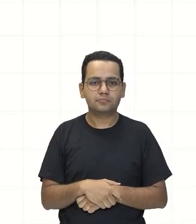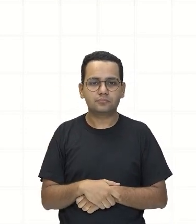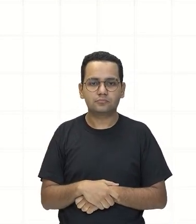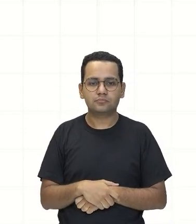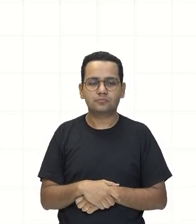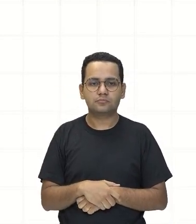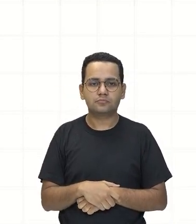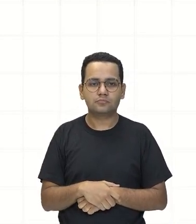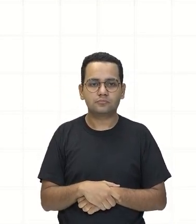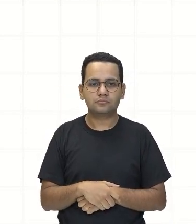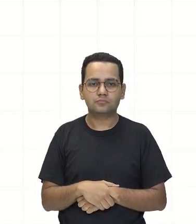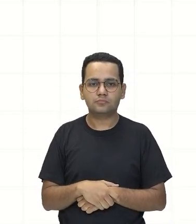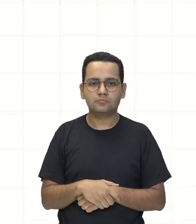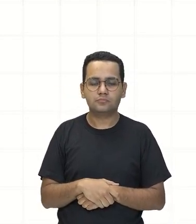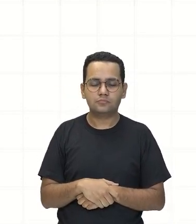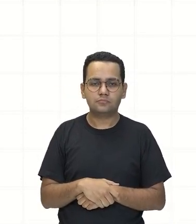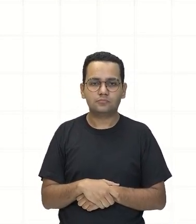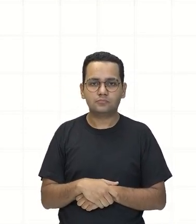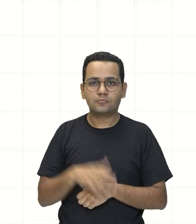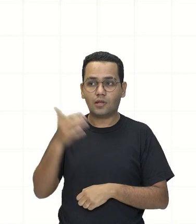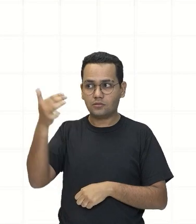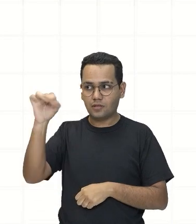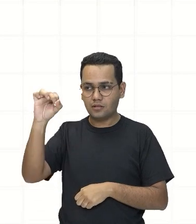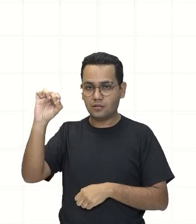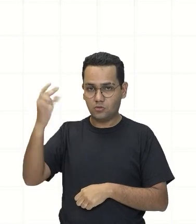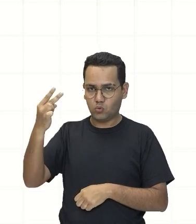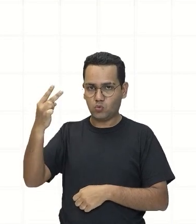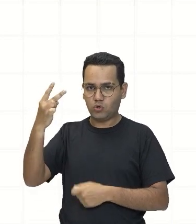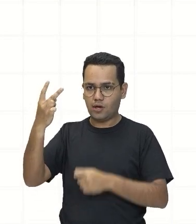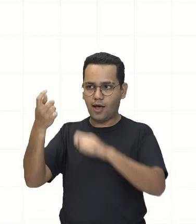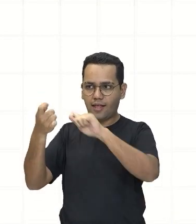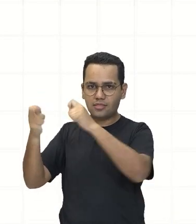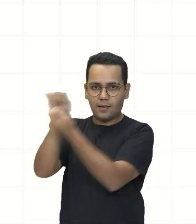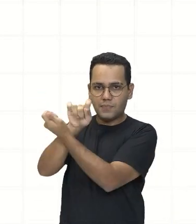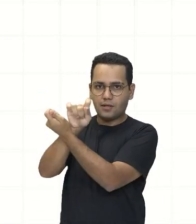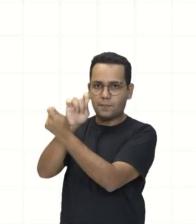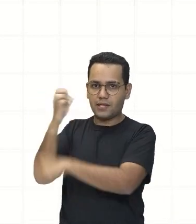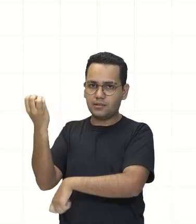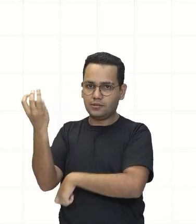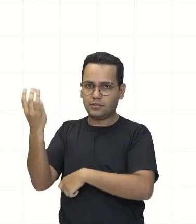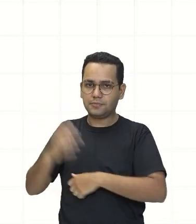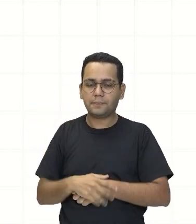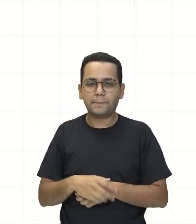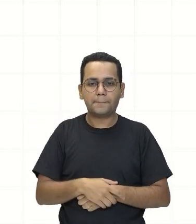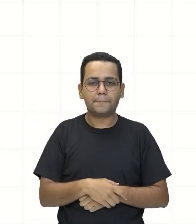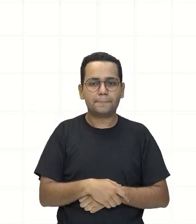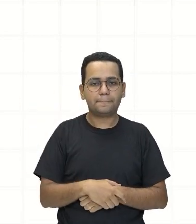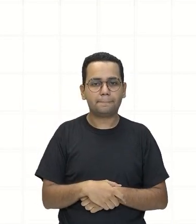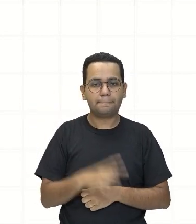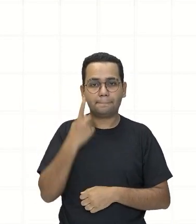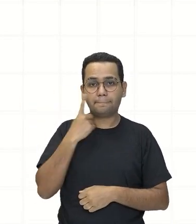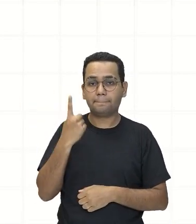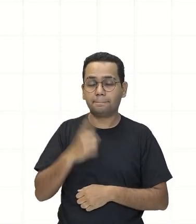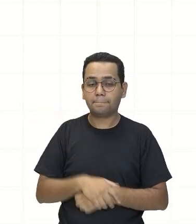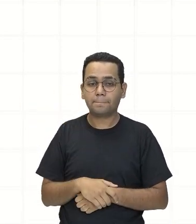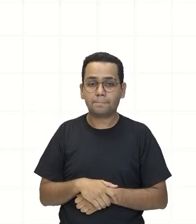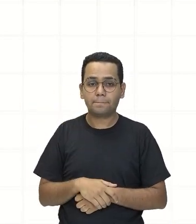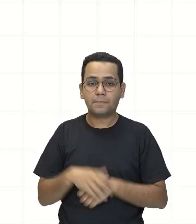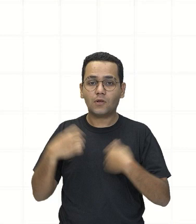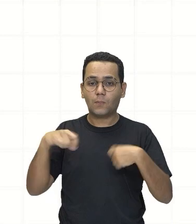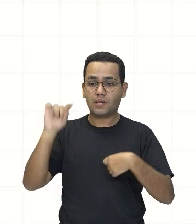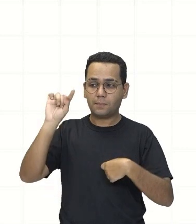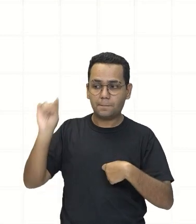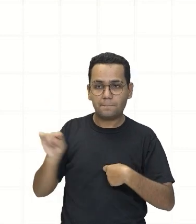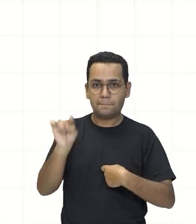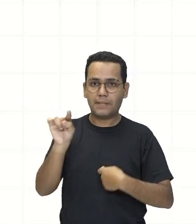Foi para a potência 10 elevado a 3 Ou seja Então está aqui Olha Eu vou andar Uma casa Observe aqui